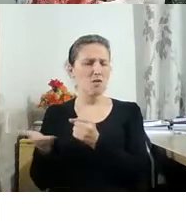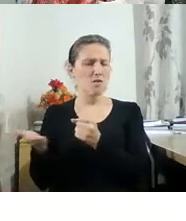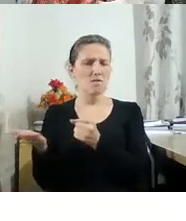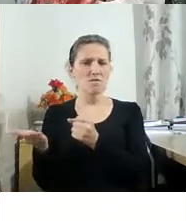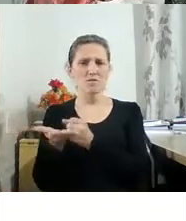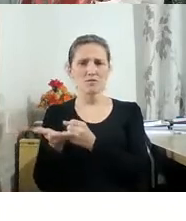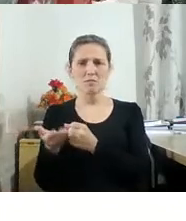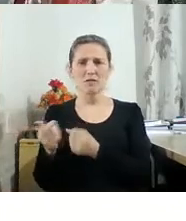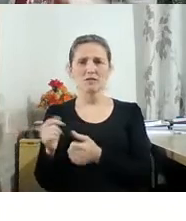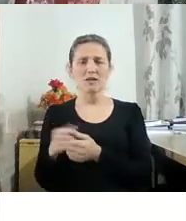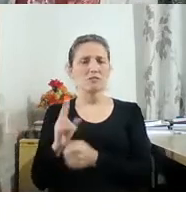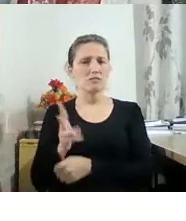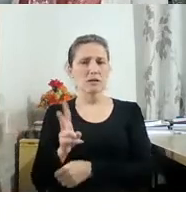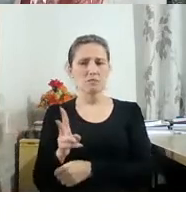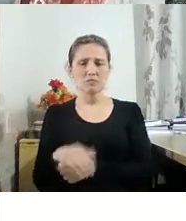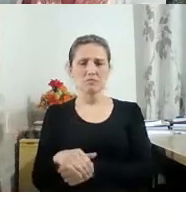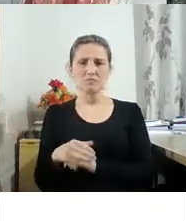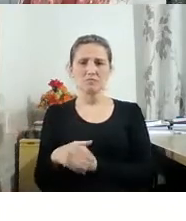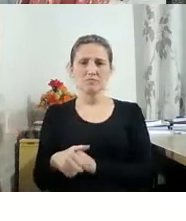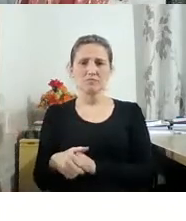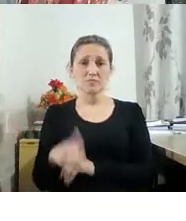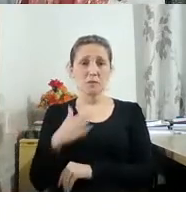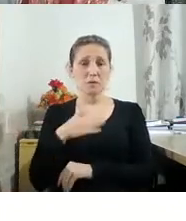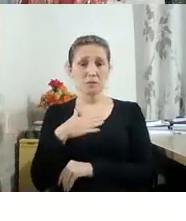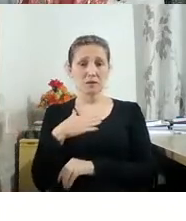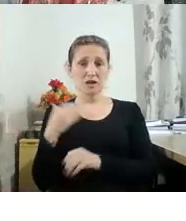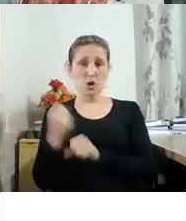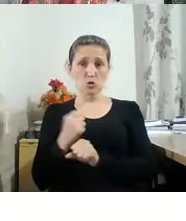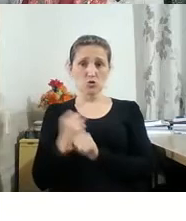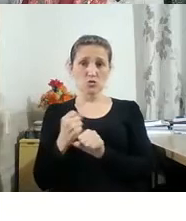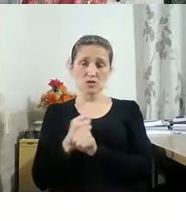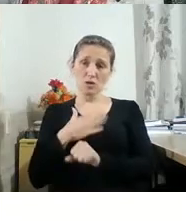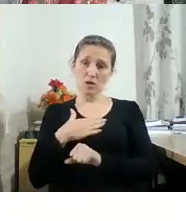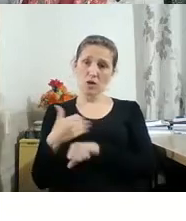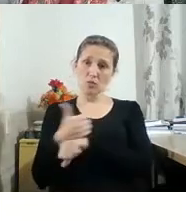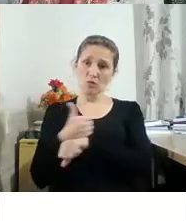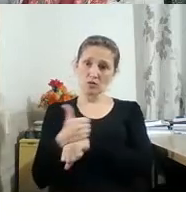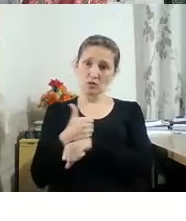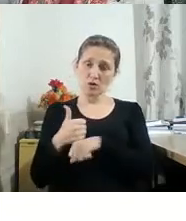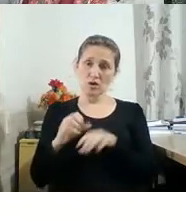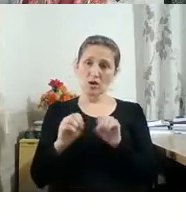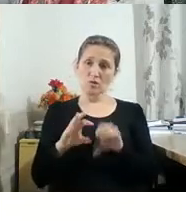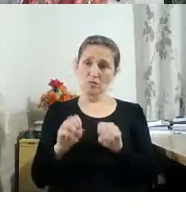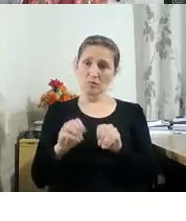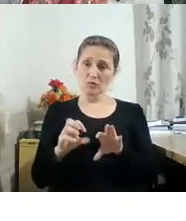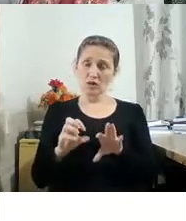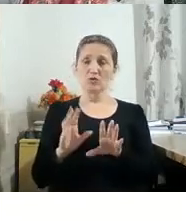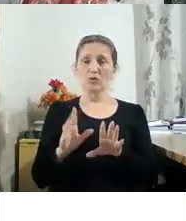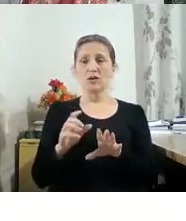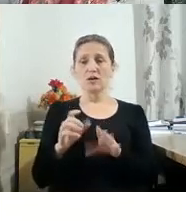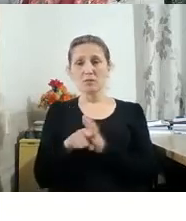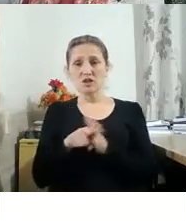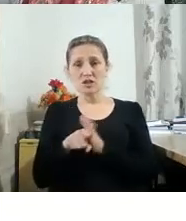para mim, para a minha construção como educadora, como pesquisadora, como artista.